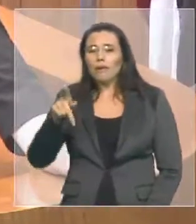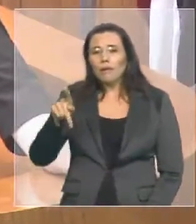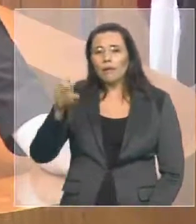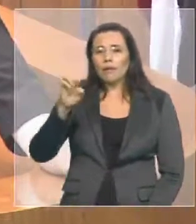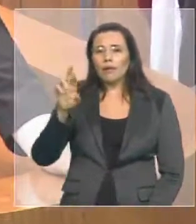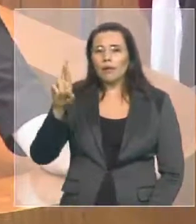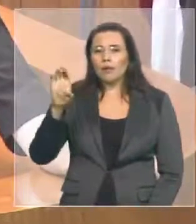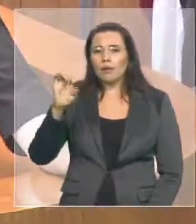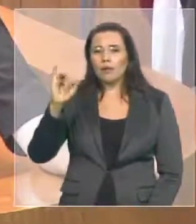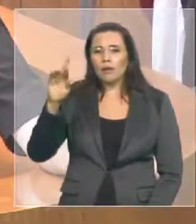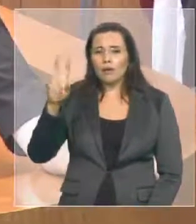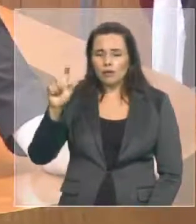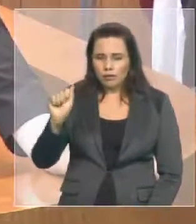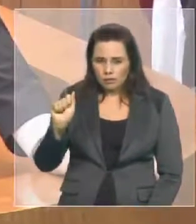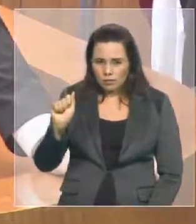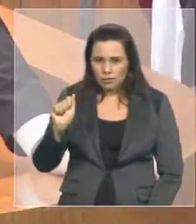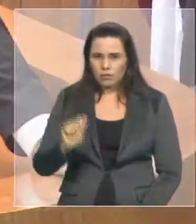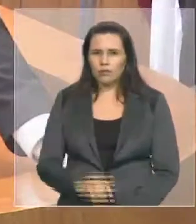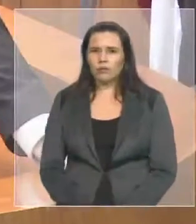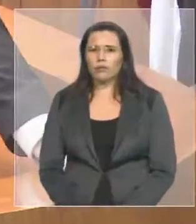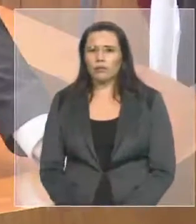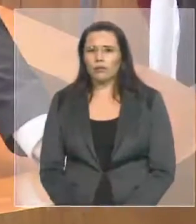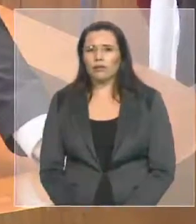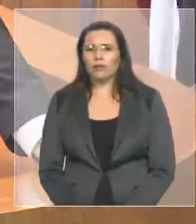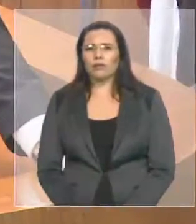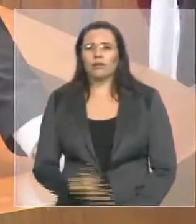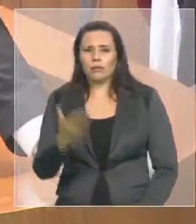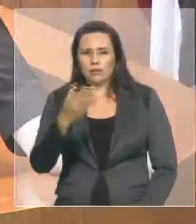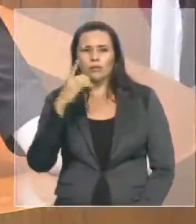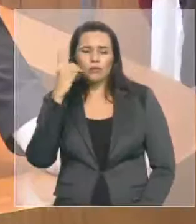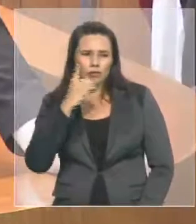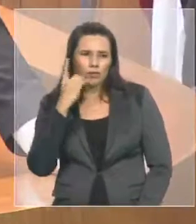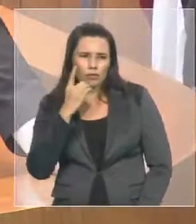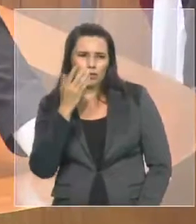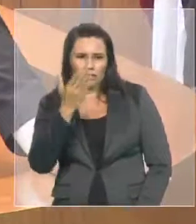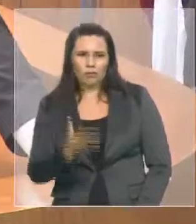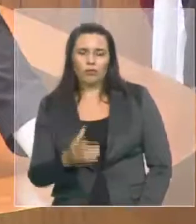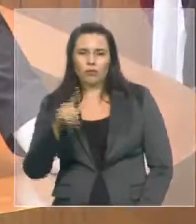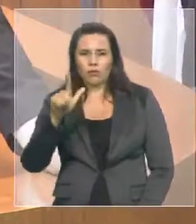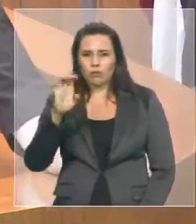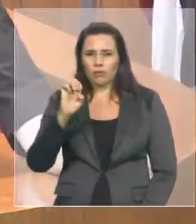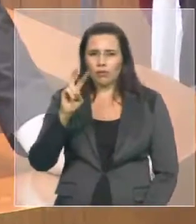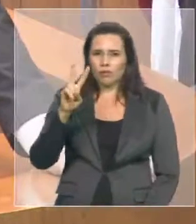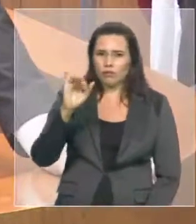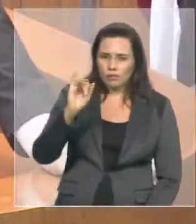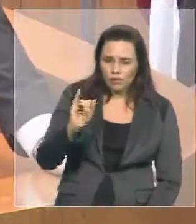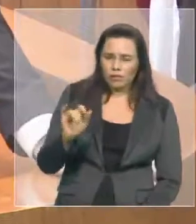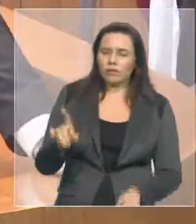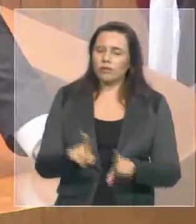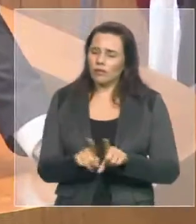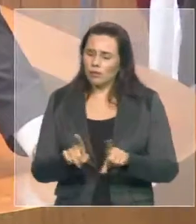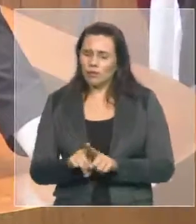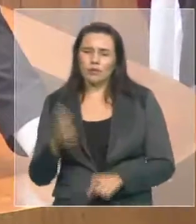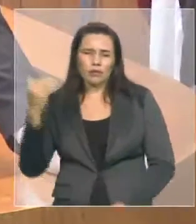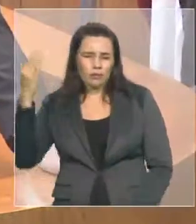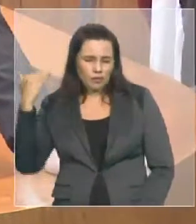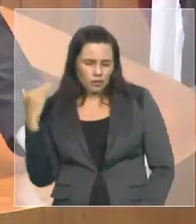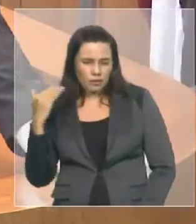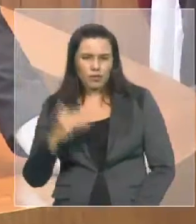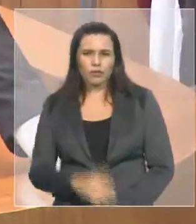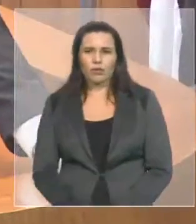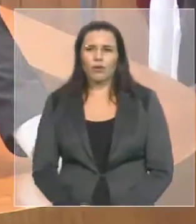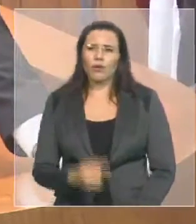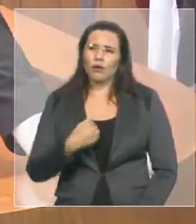na Polícia Militar também, não só na medicina, mas a questão da motivação da tropa.